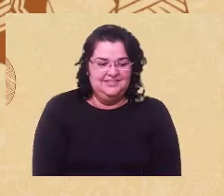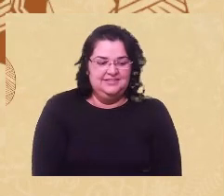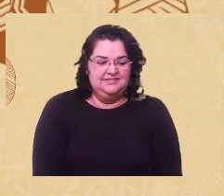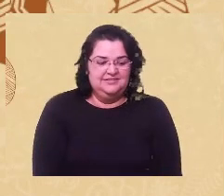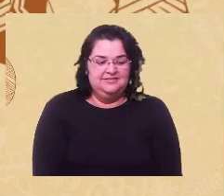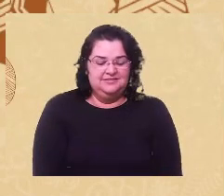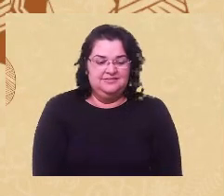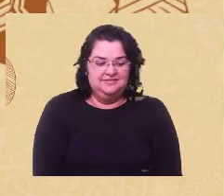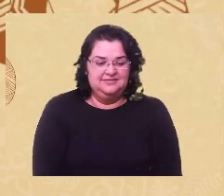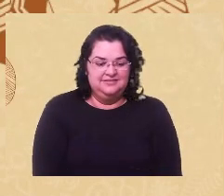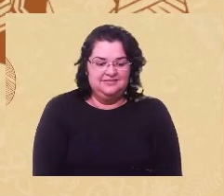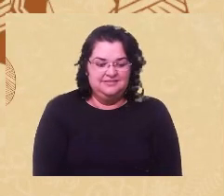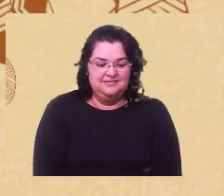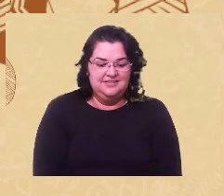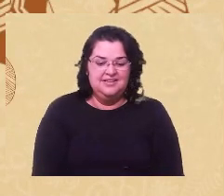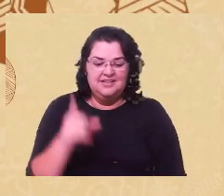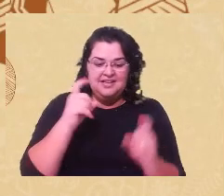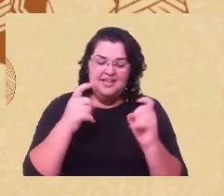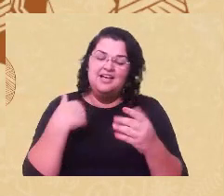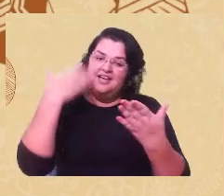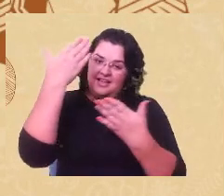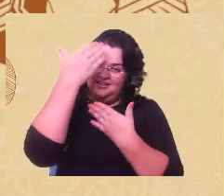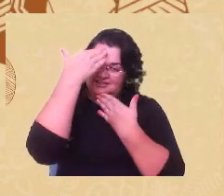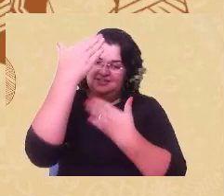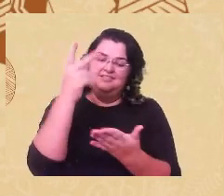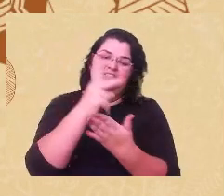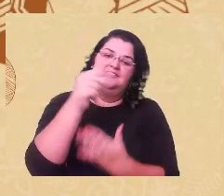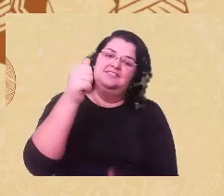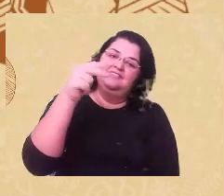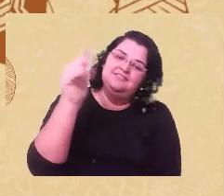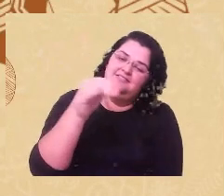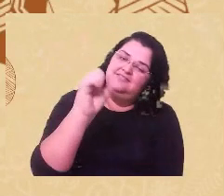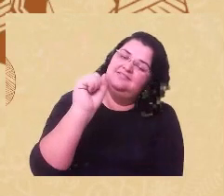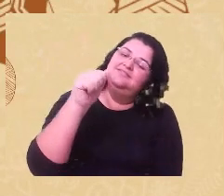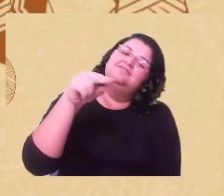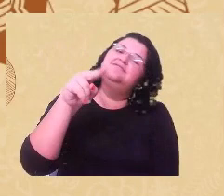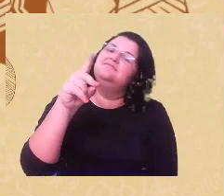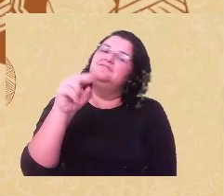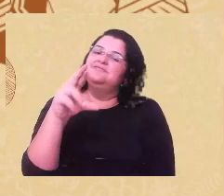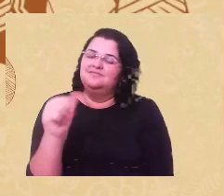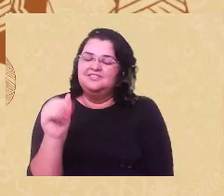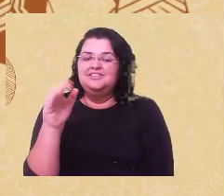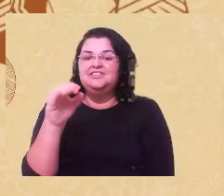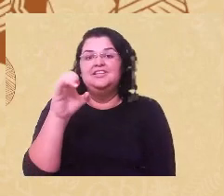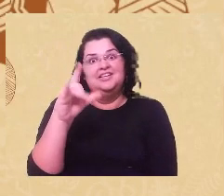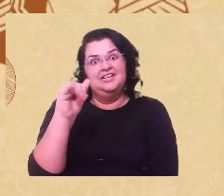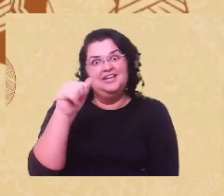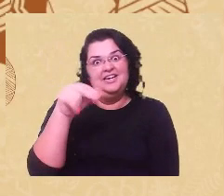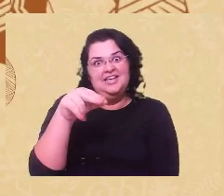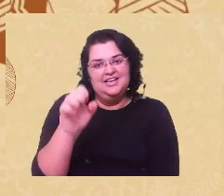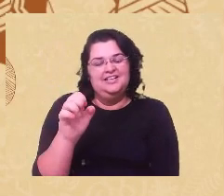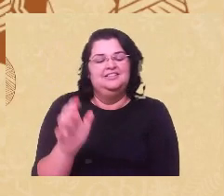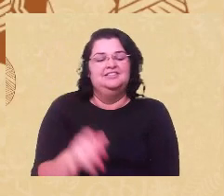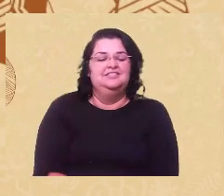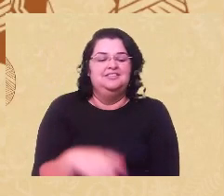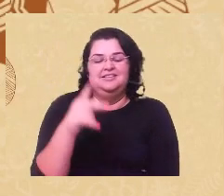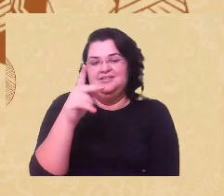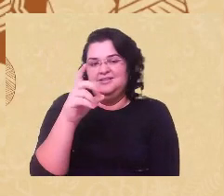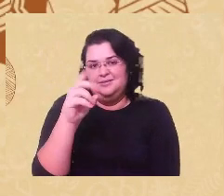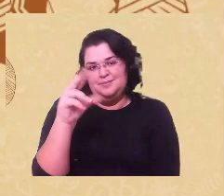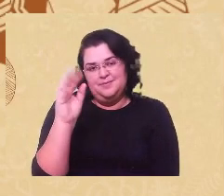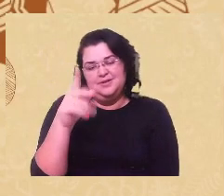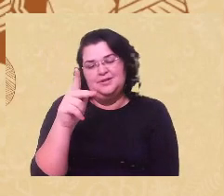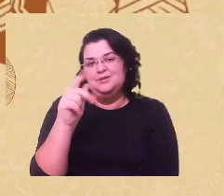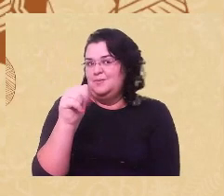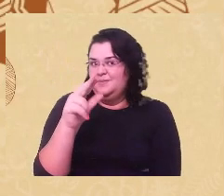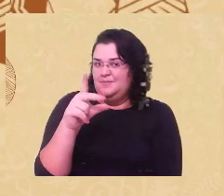Então, expressar a minha gratidão pela Ana Sandra, pela Eliane, está aqui a Jesus, Pedro Paulo, aqui do Rio de Janeiro, como vocês